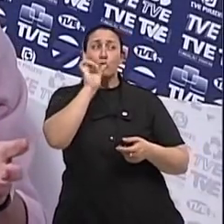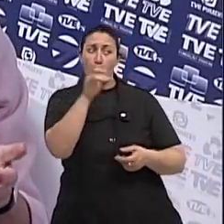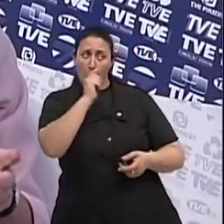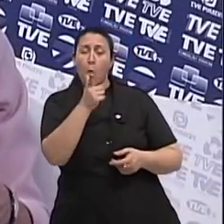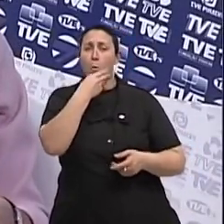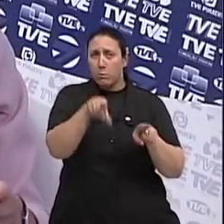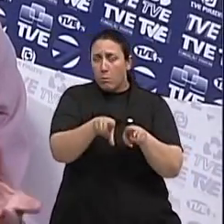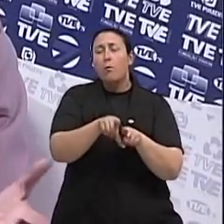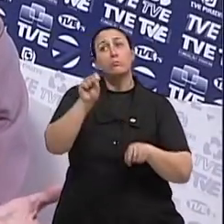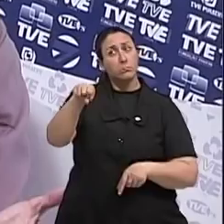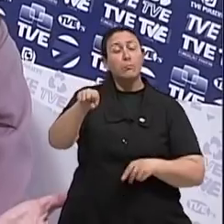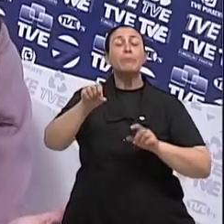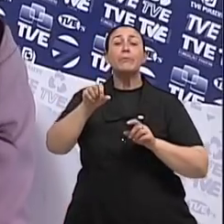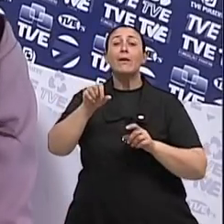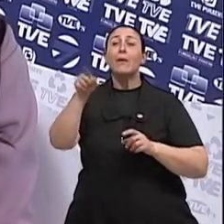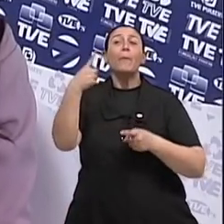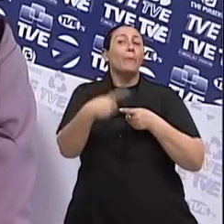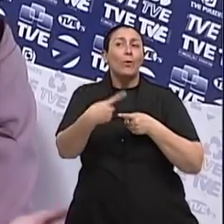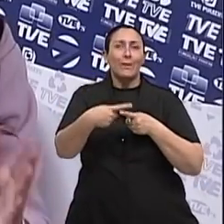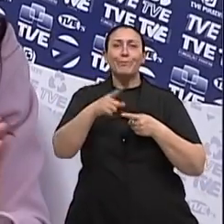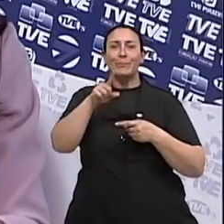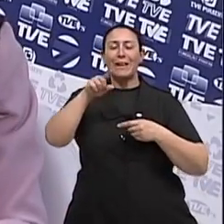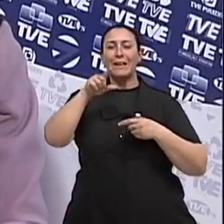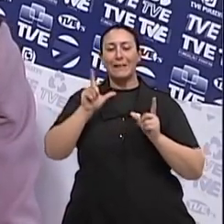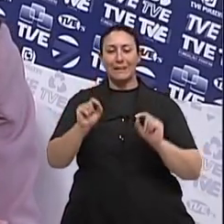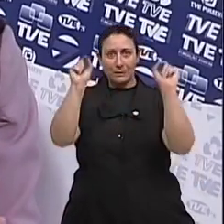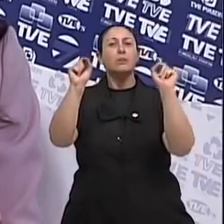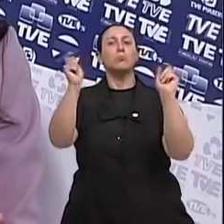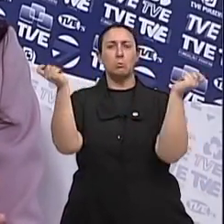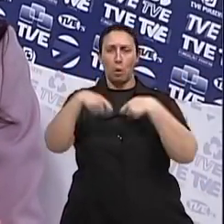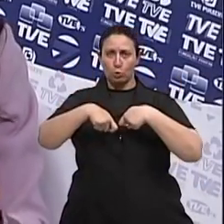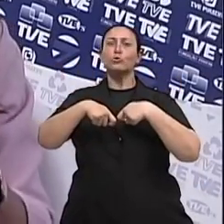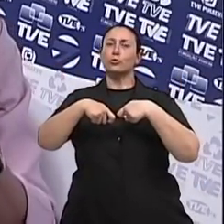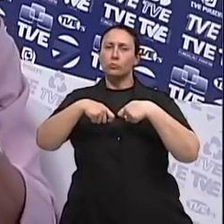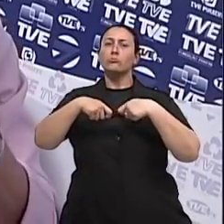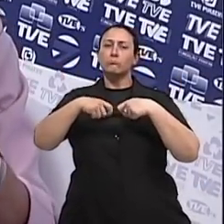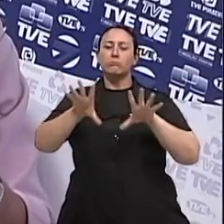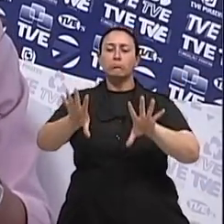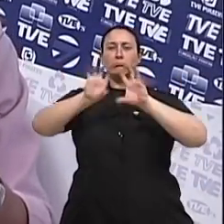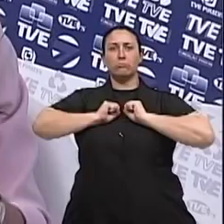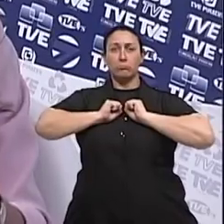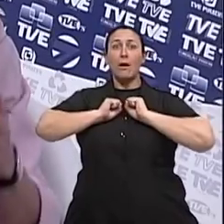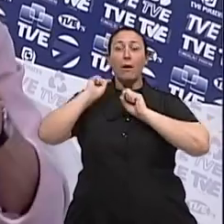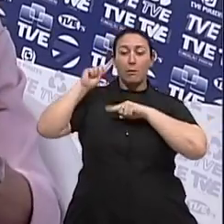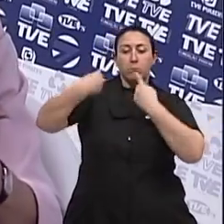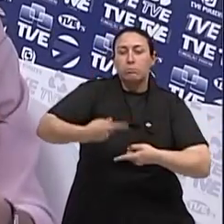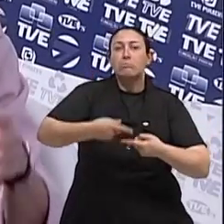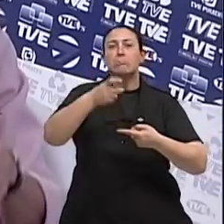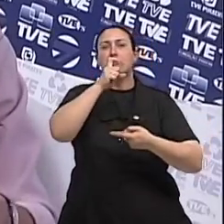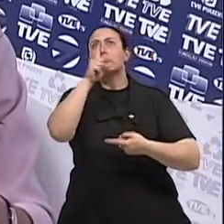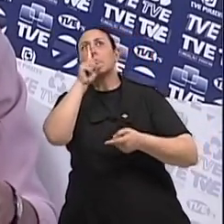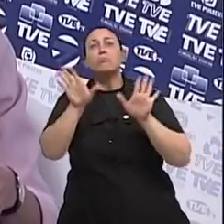por isso que a gente costuma dizer que todo câncer é genético, não quer dizer hereditário. Ele é genético, porque ele